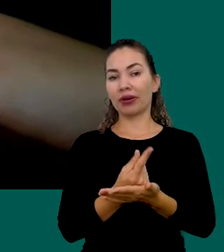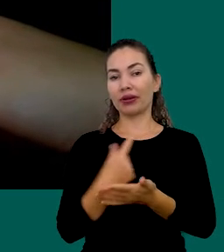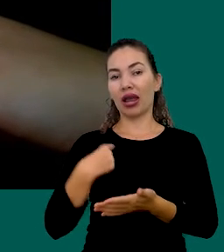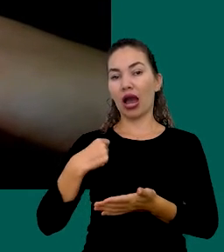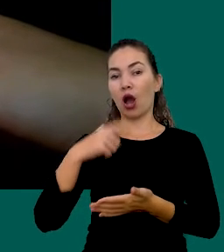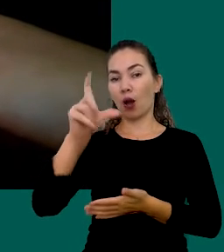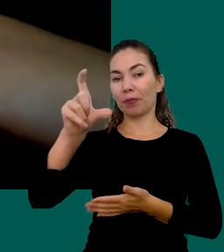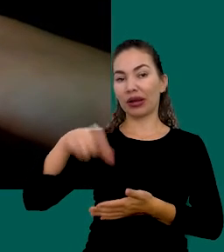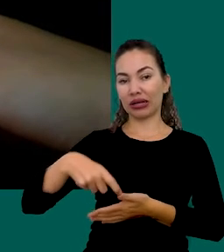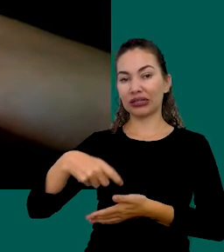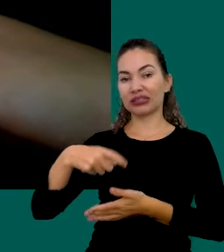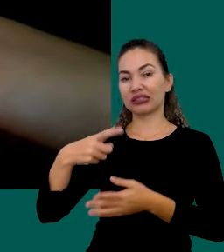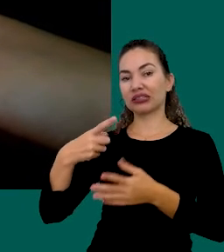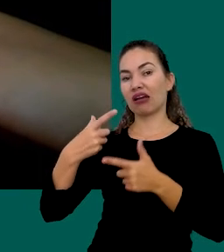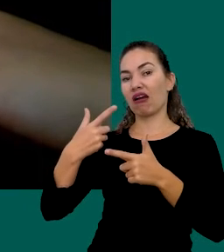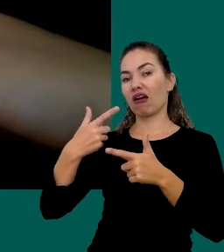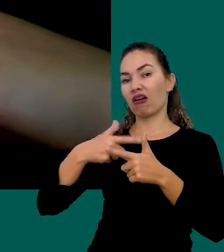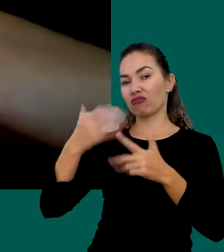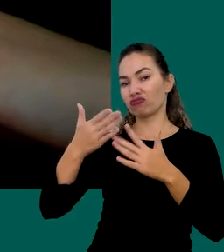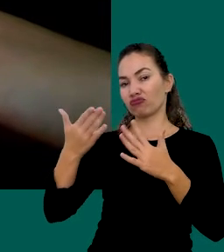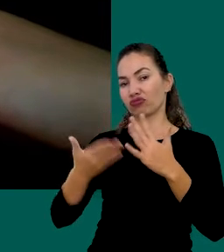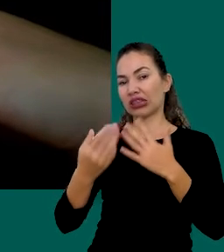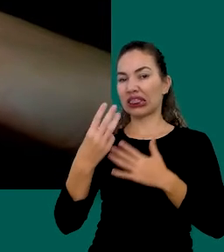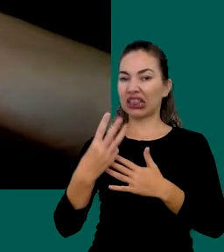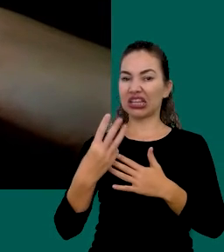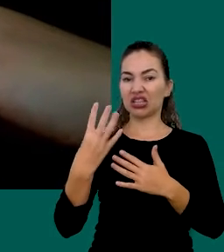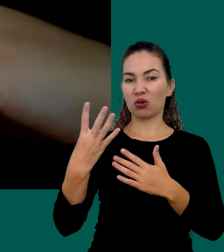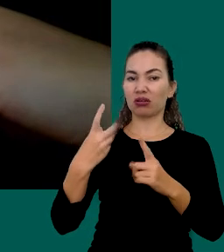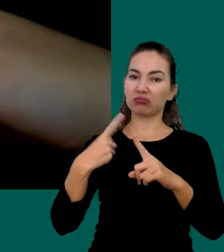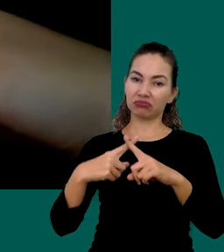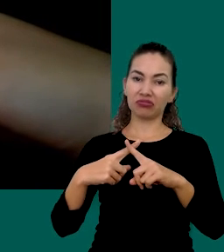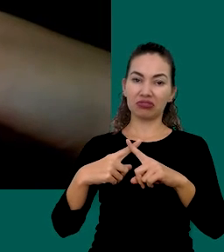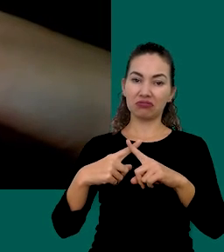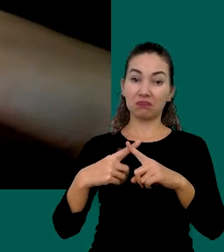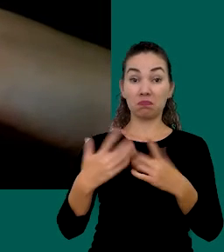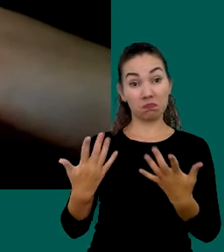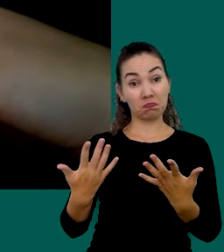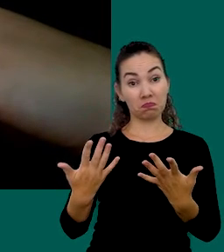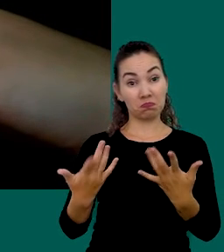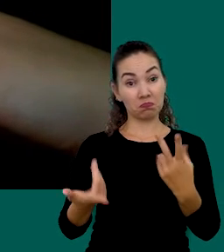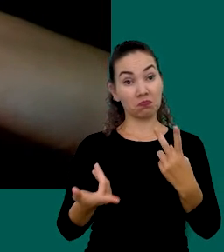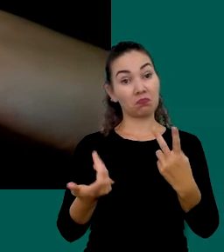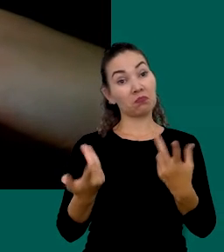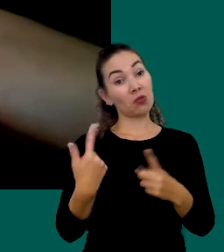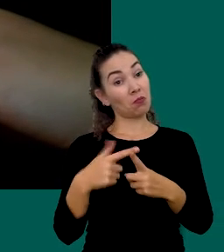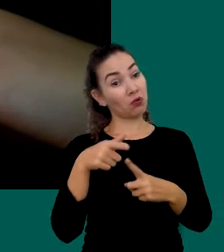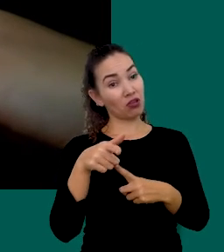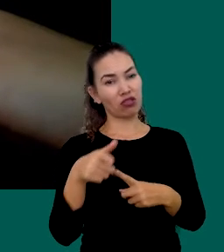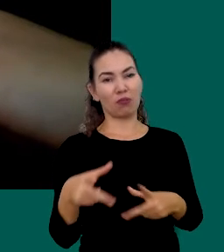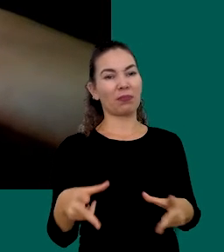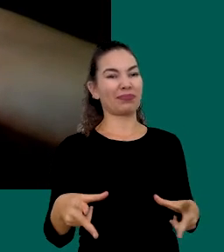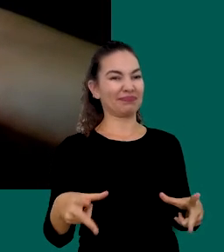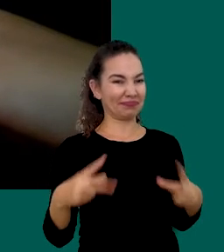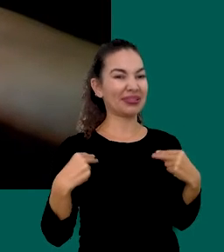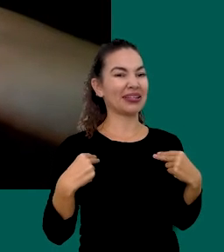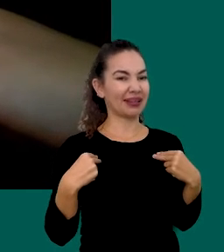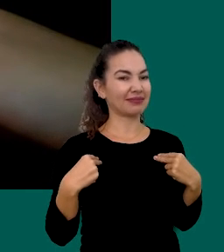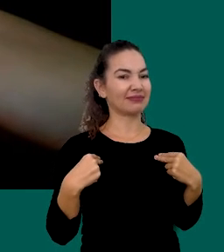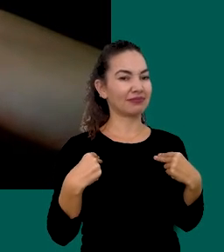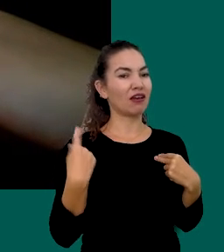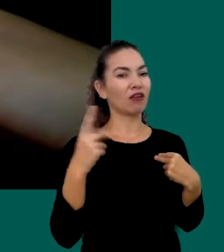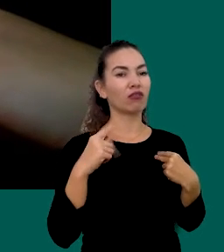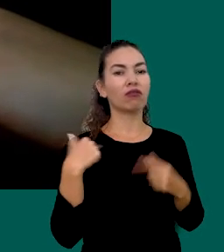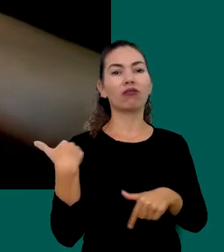cartão De crédito E parcelaria Em 3 4 Vezes Afinal de contas Você merece Você